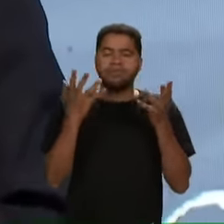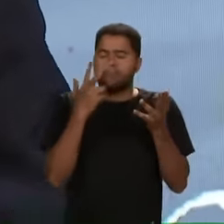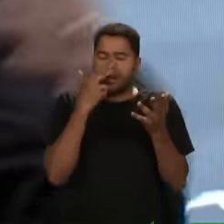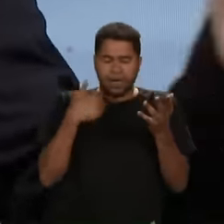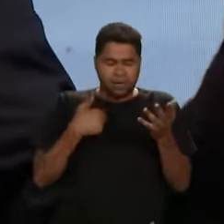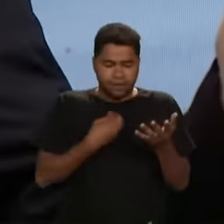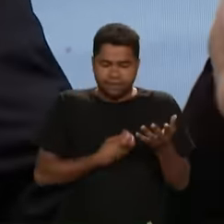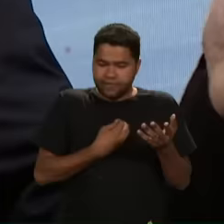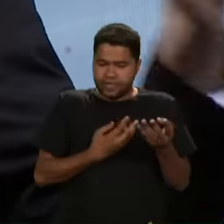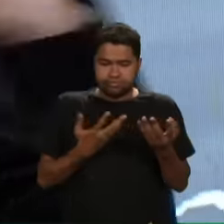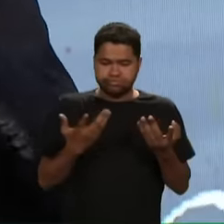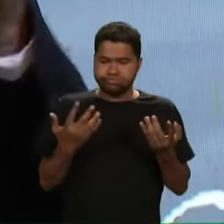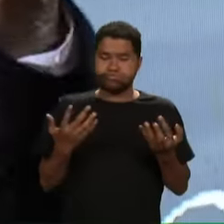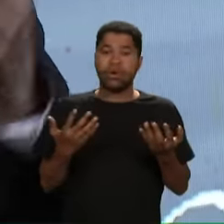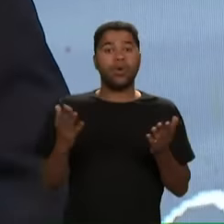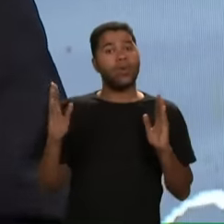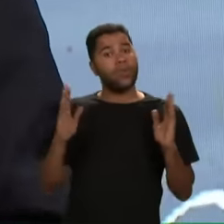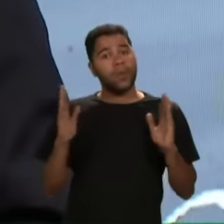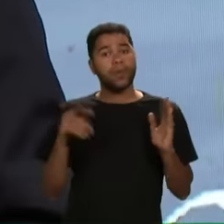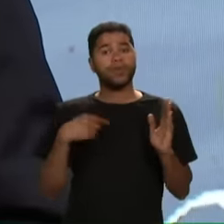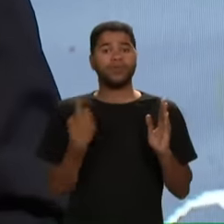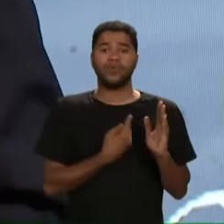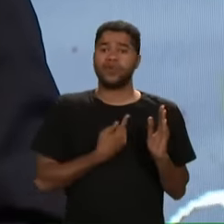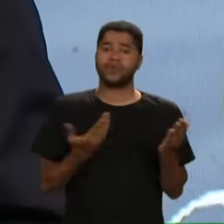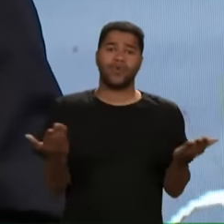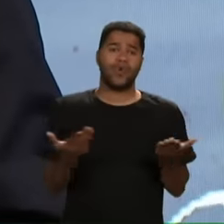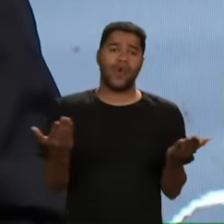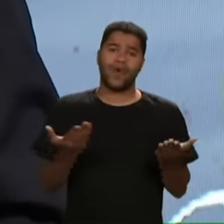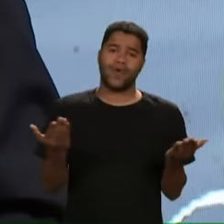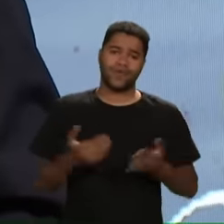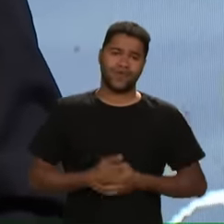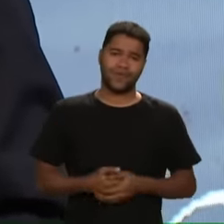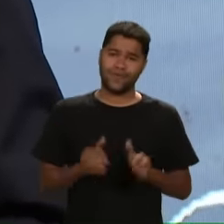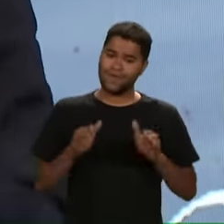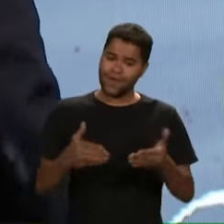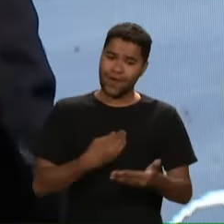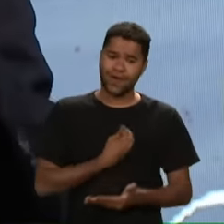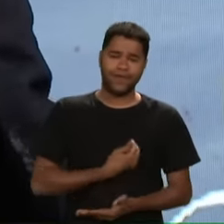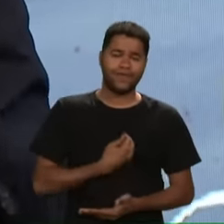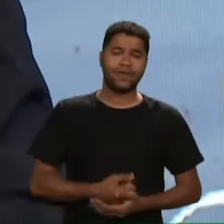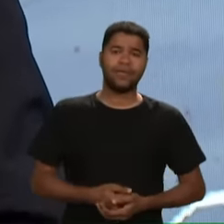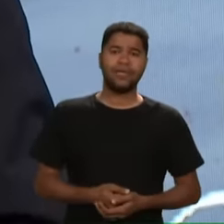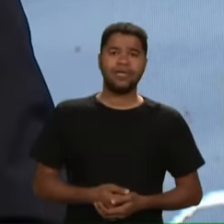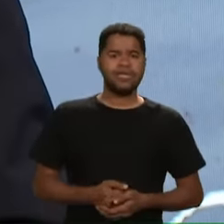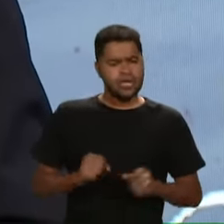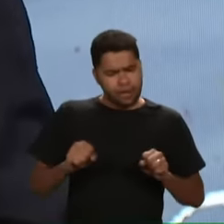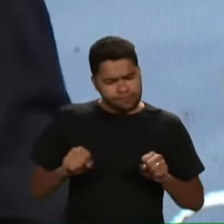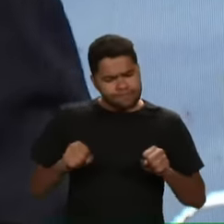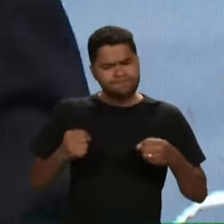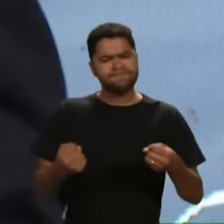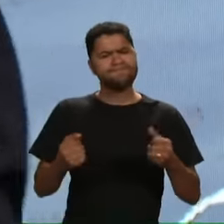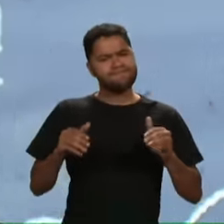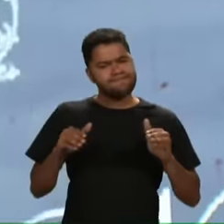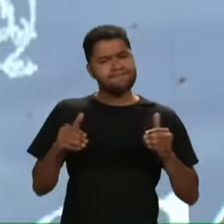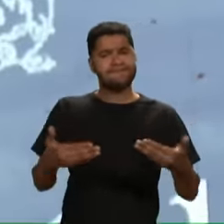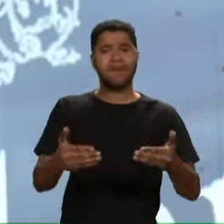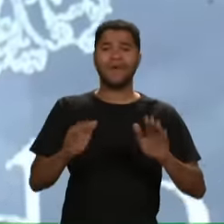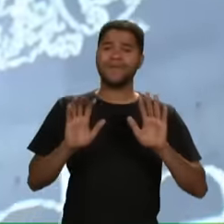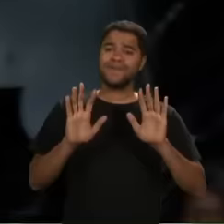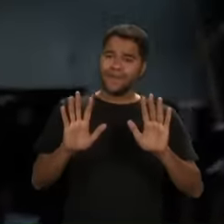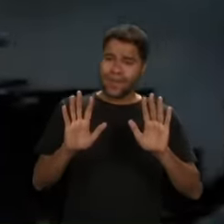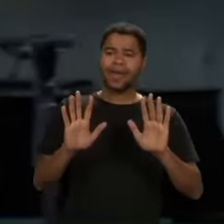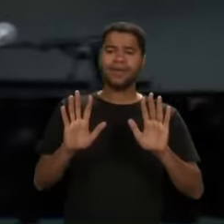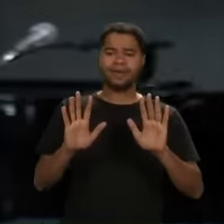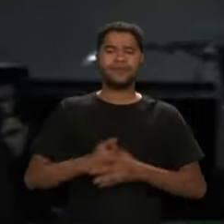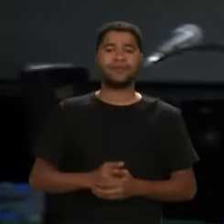Então o momento de viver é esse Eu e você só temos o hoje para viver E temos que viver intensamente Mas algo que está